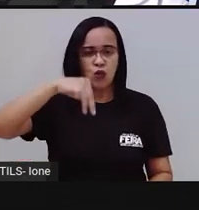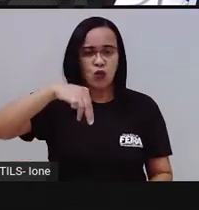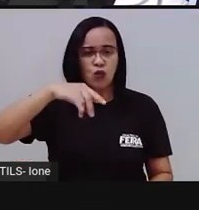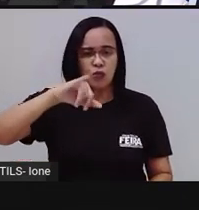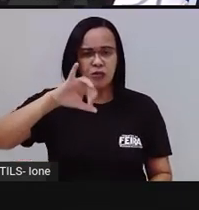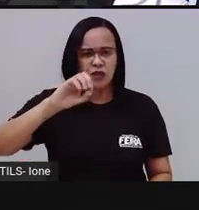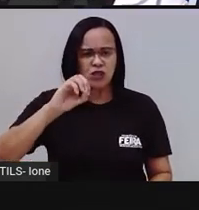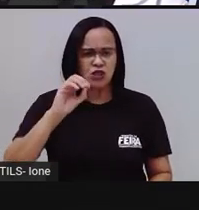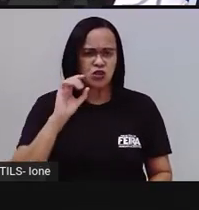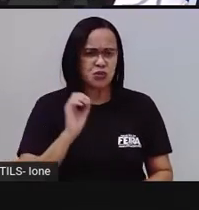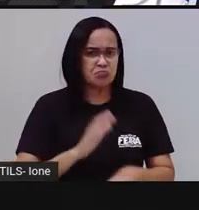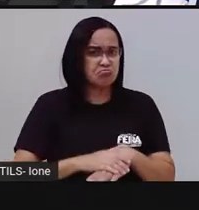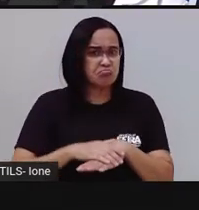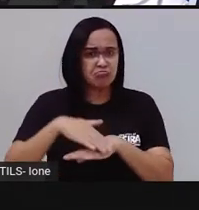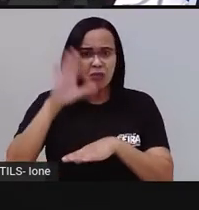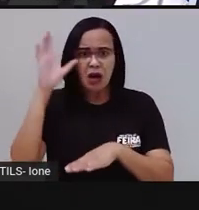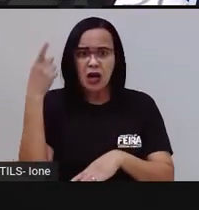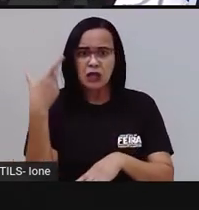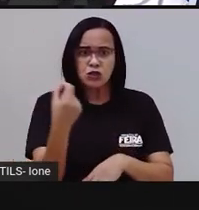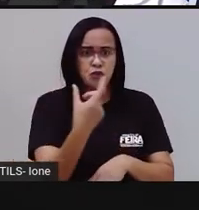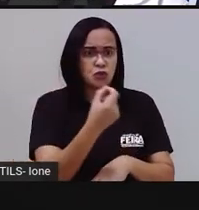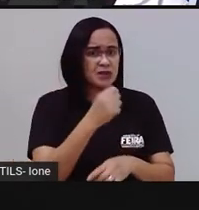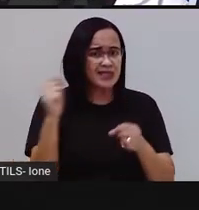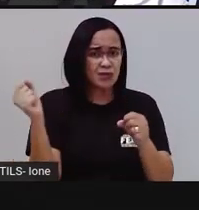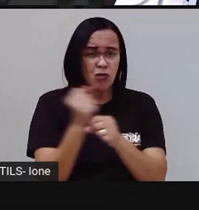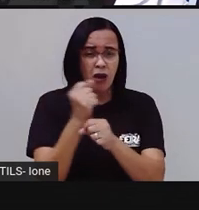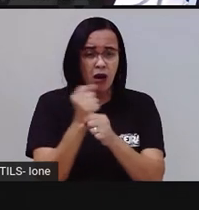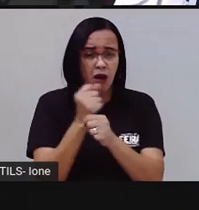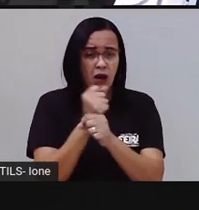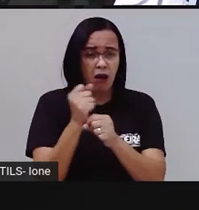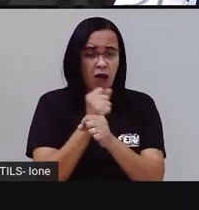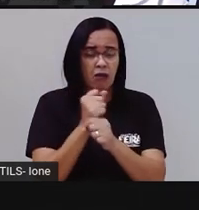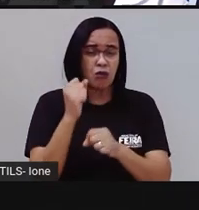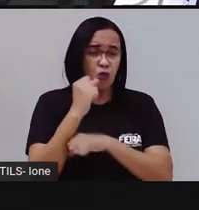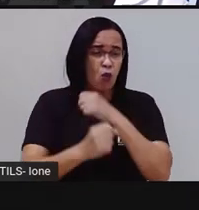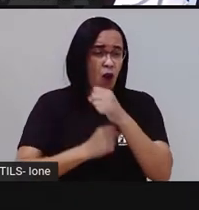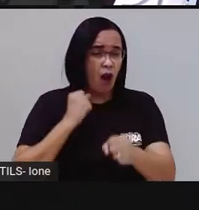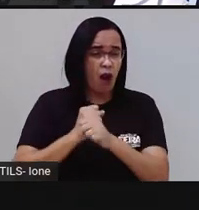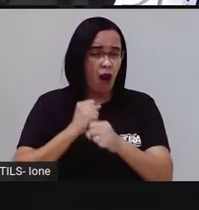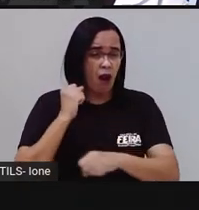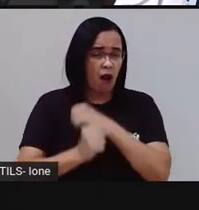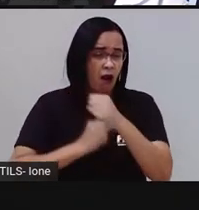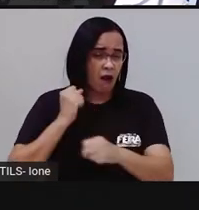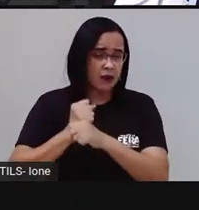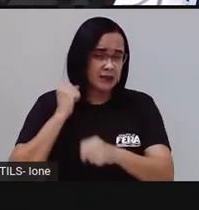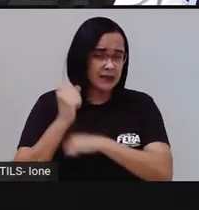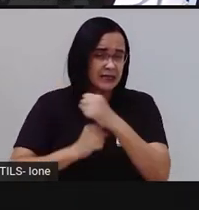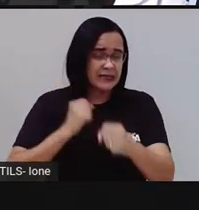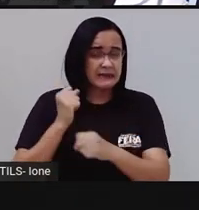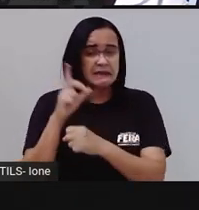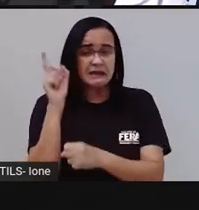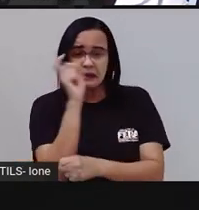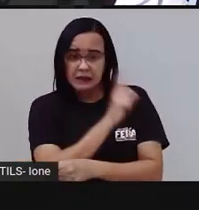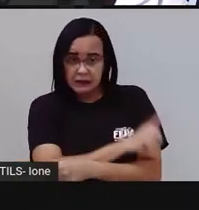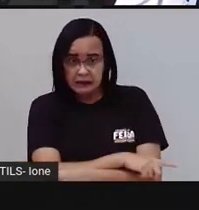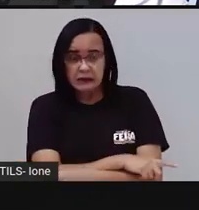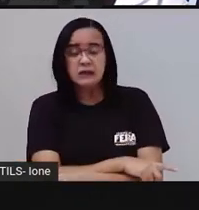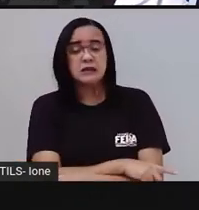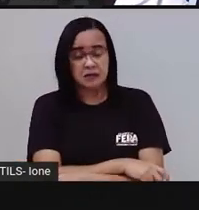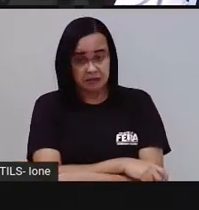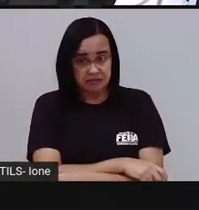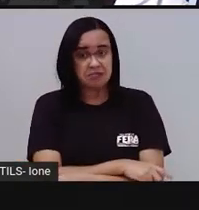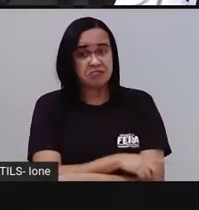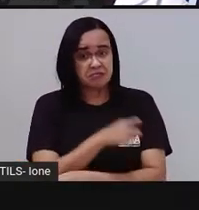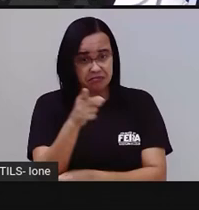duzentos, mais de duzentos anos. Olha a setinha, ó, são, estão mais, maiosinhas, né? Maior do